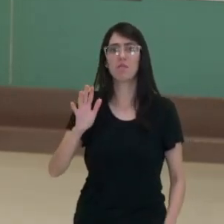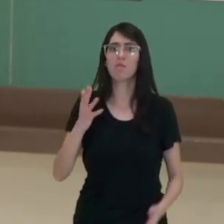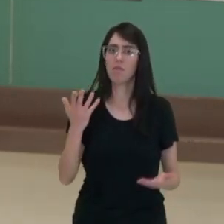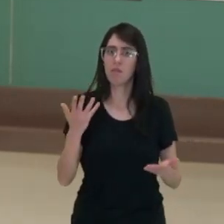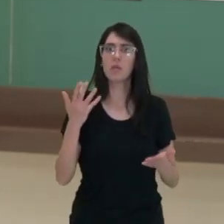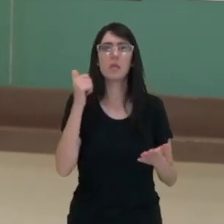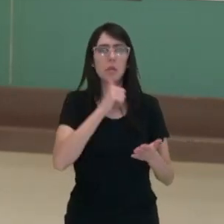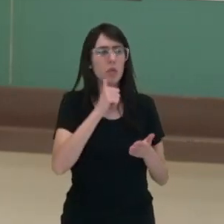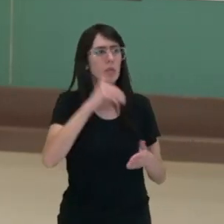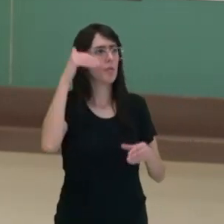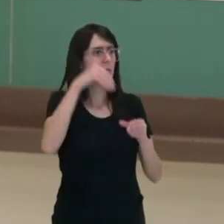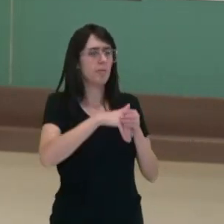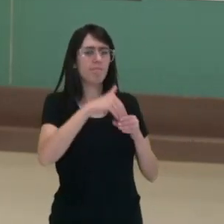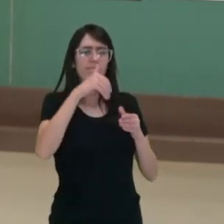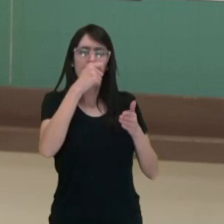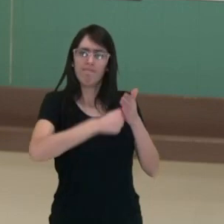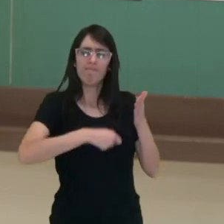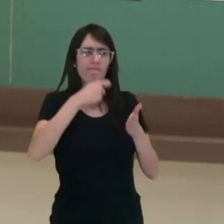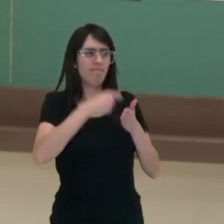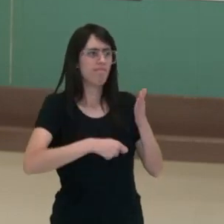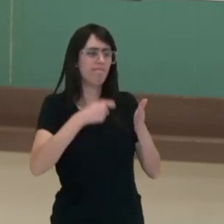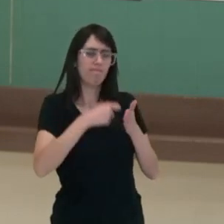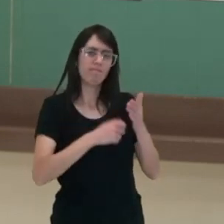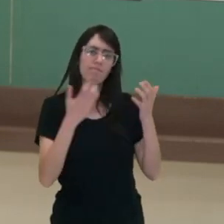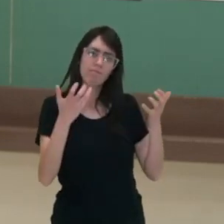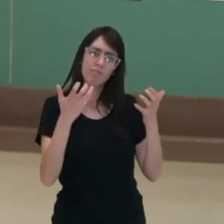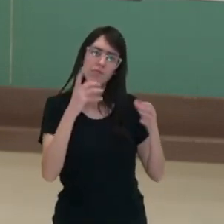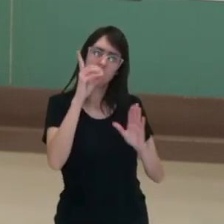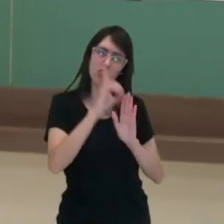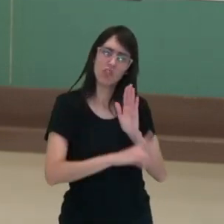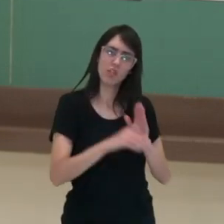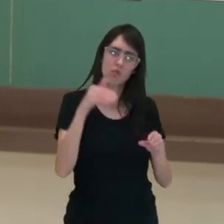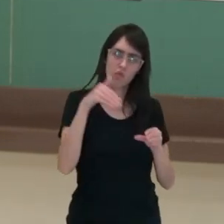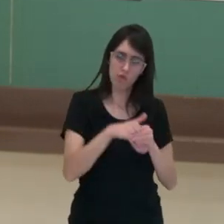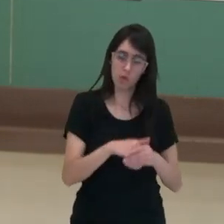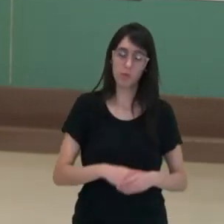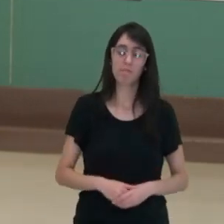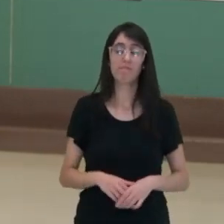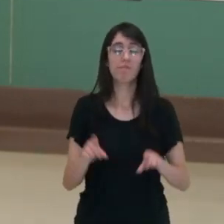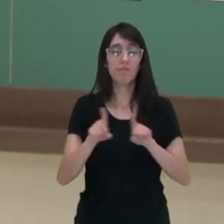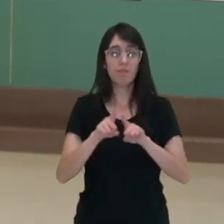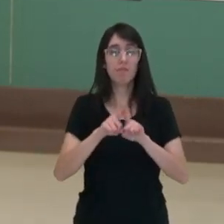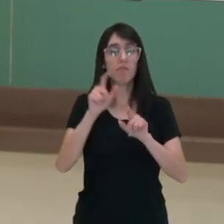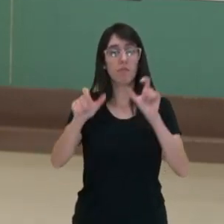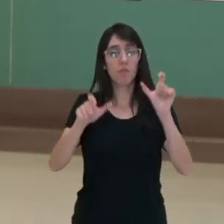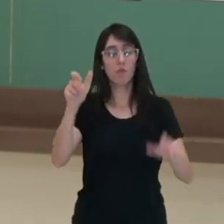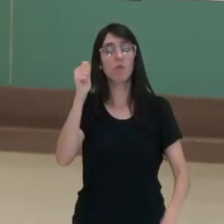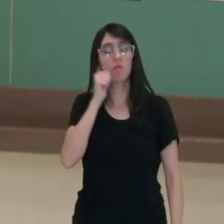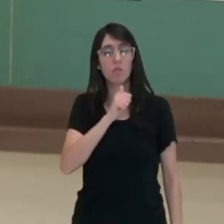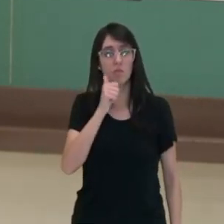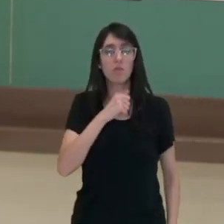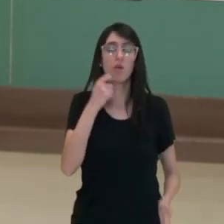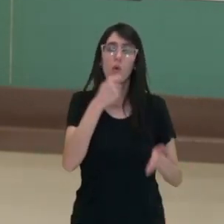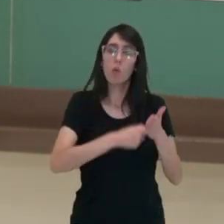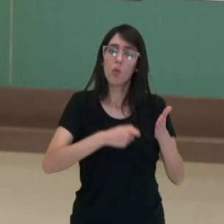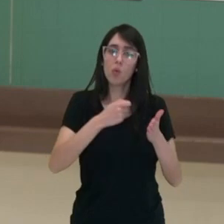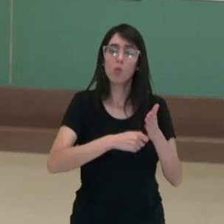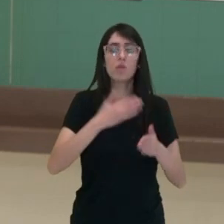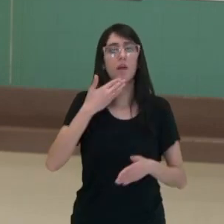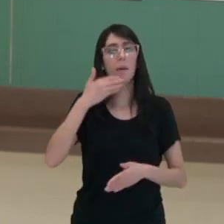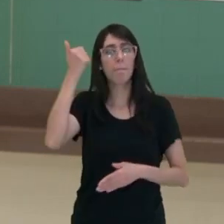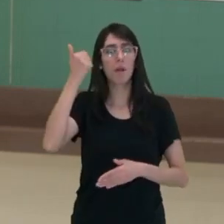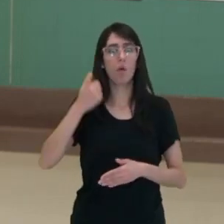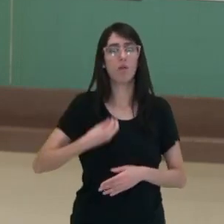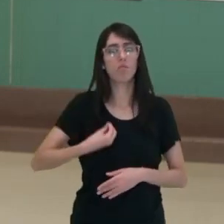luta, houve muita resistência. E também essas mulheres já lutavam por questões de melhorias em condições de